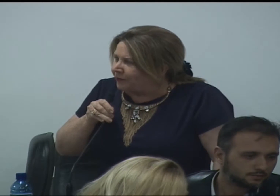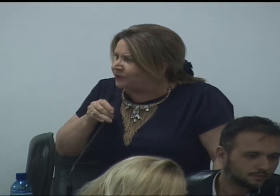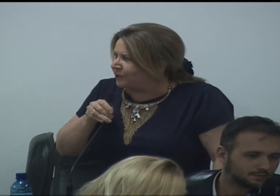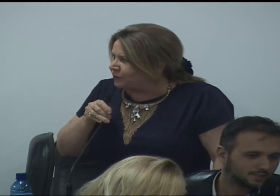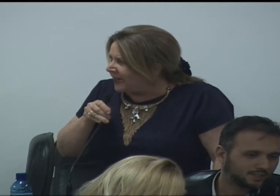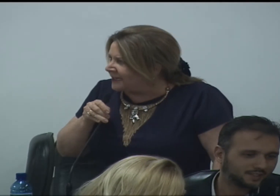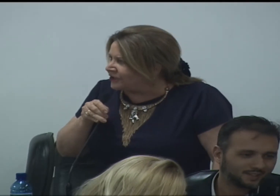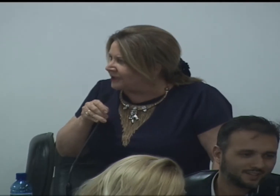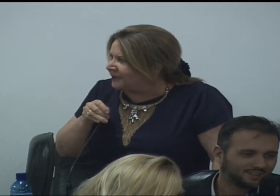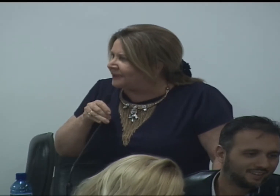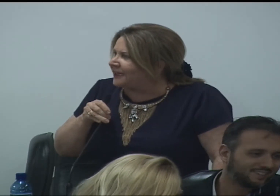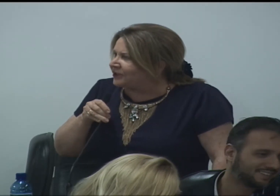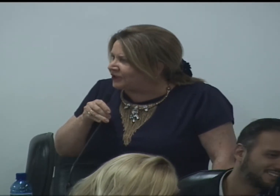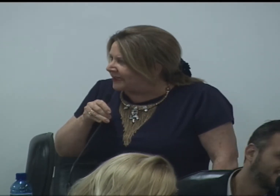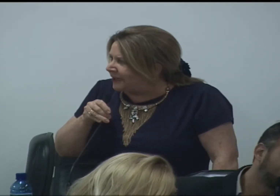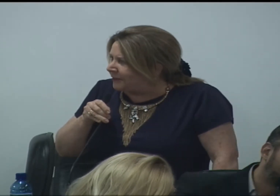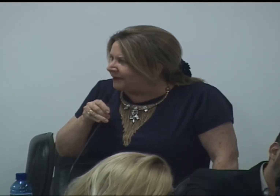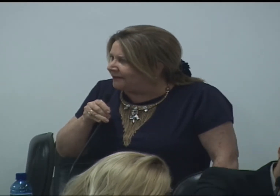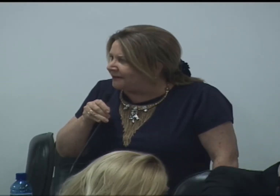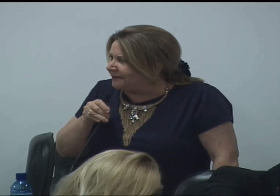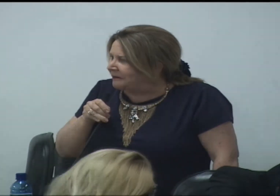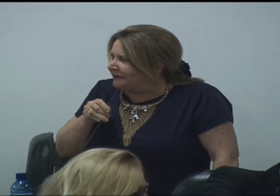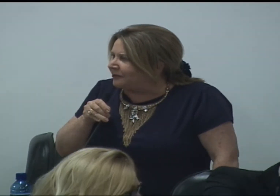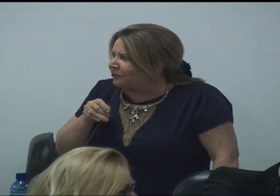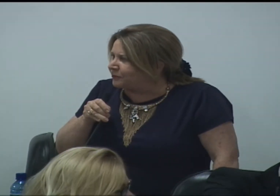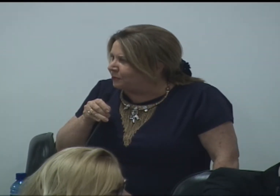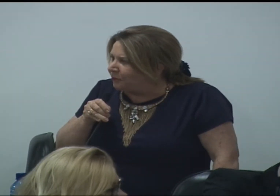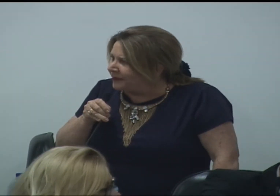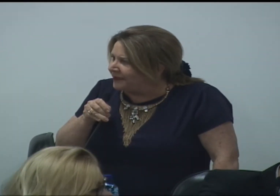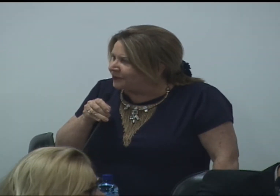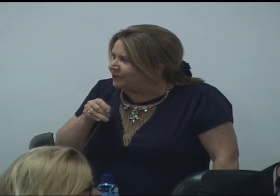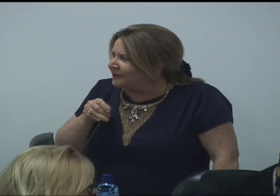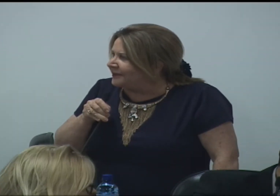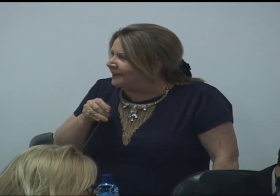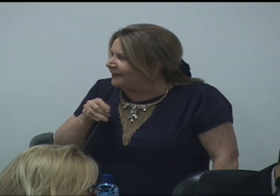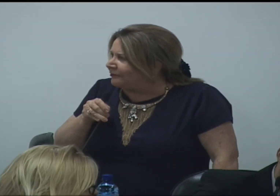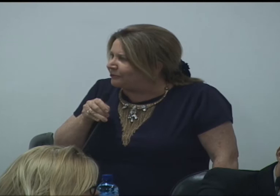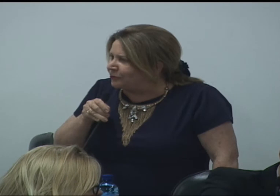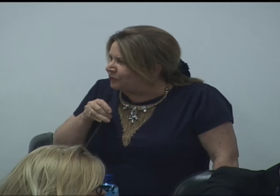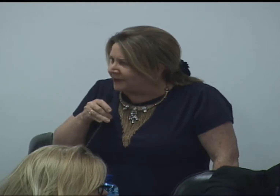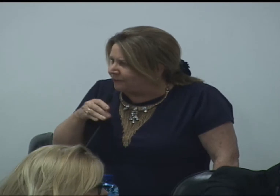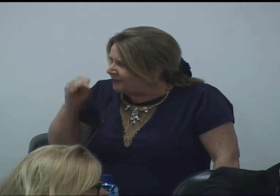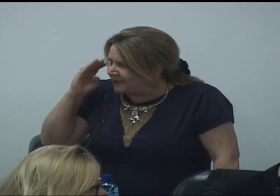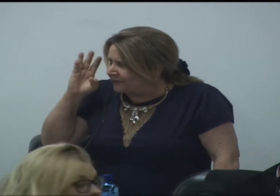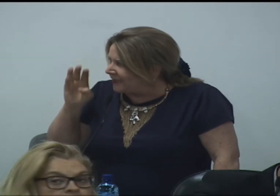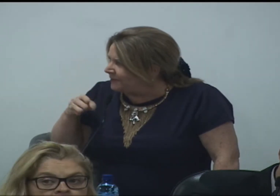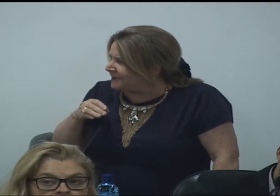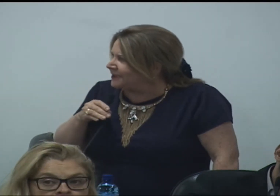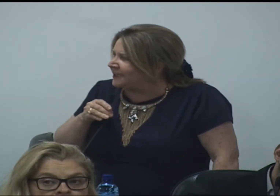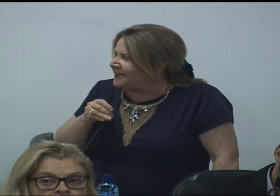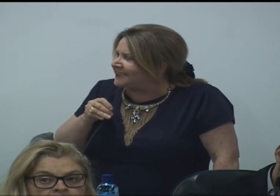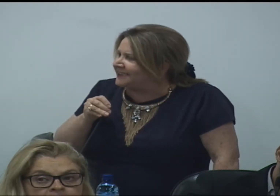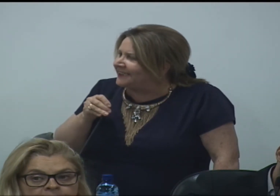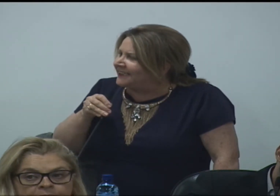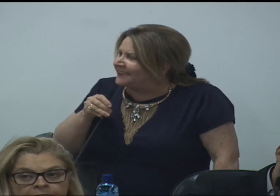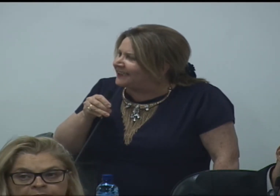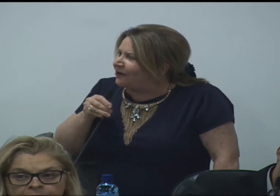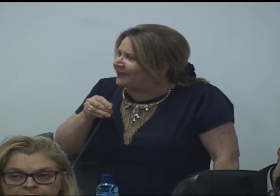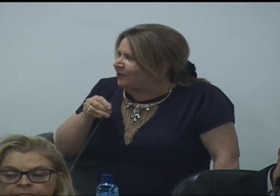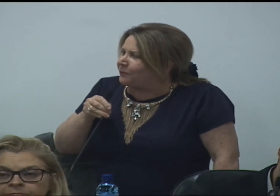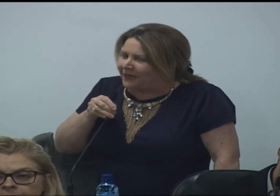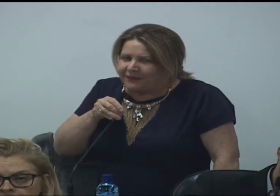apuro numa dificuldade quem que a gente lembra é no corpo de bombeiro o número já está fixado na cabeça da gente